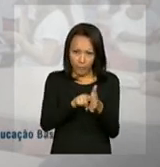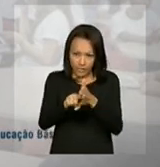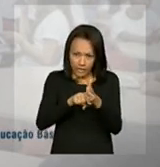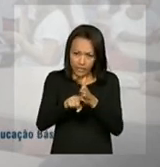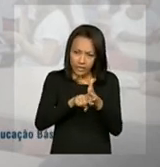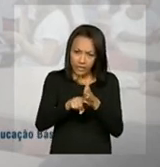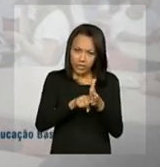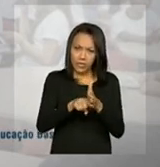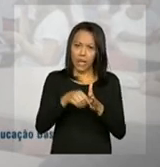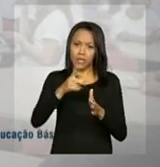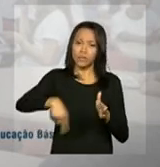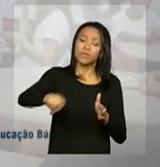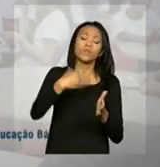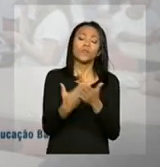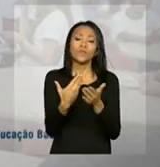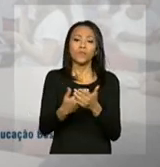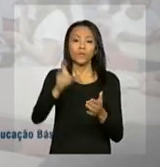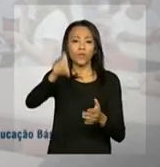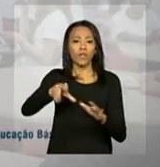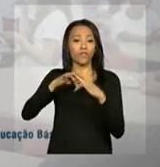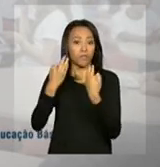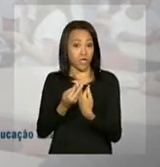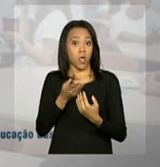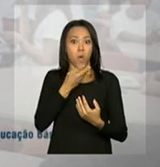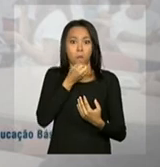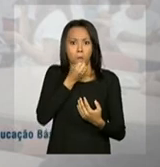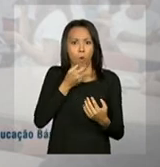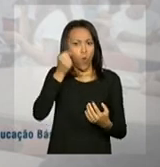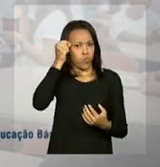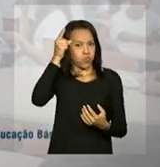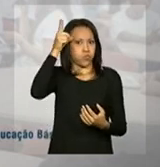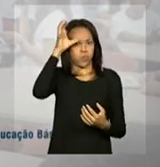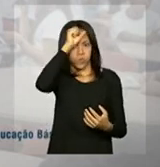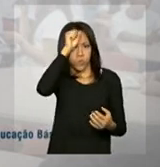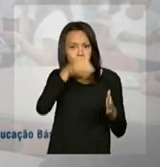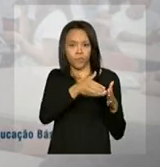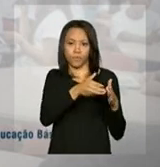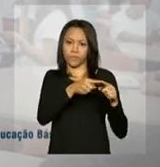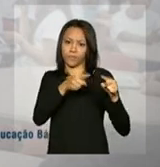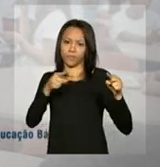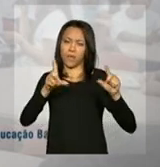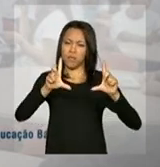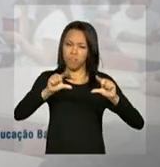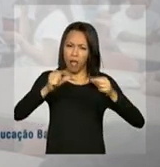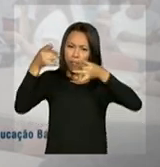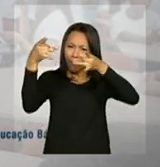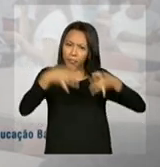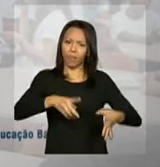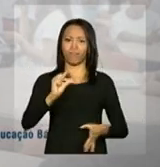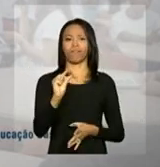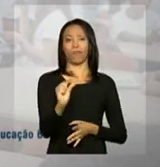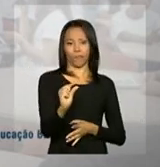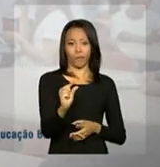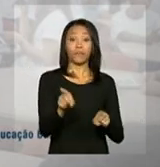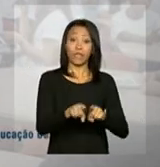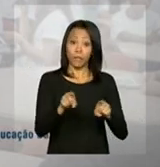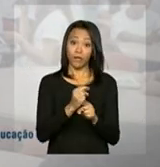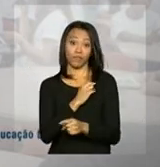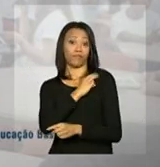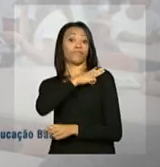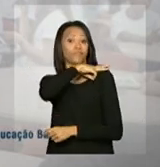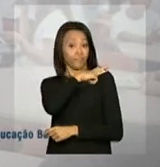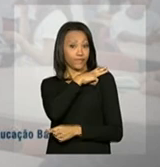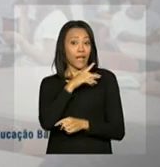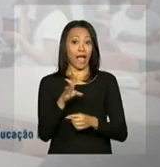estudantes do Bolsa Família têm desempenho escolar melhor e menor taxa de abandono. No ensino médio, a